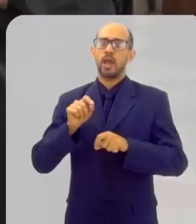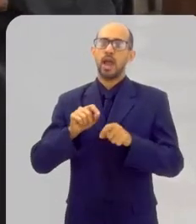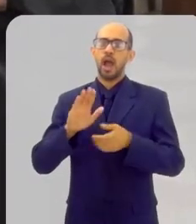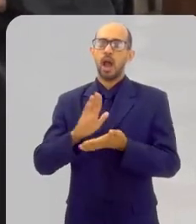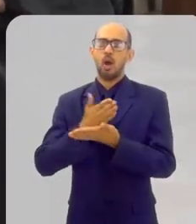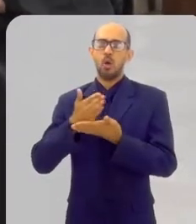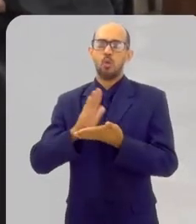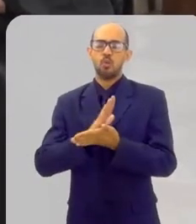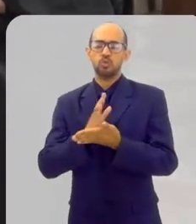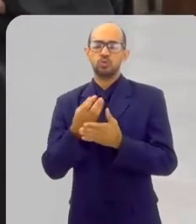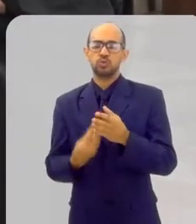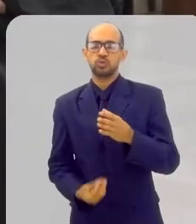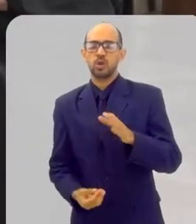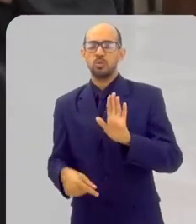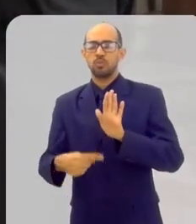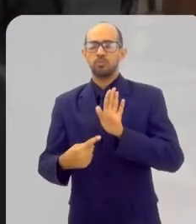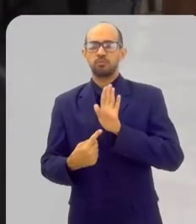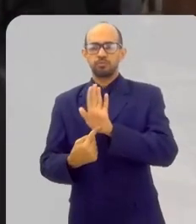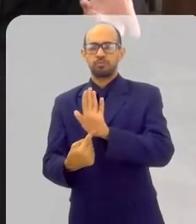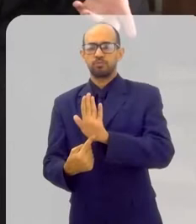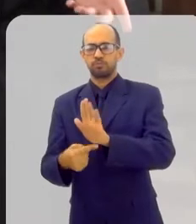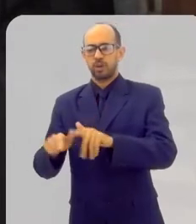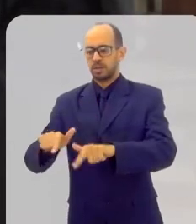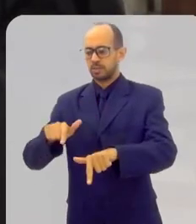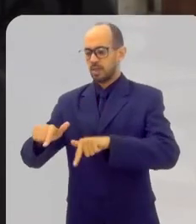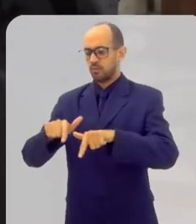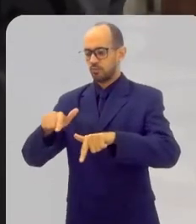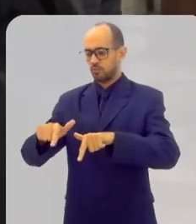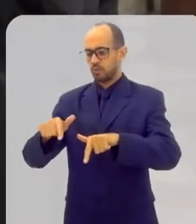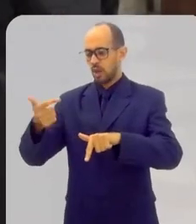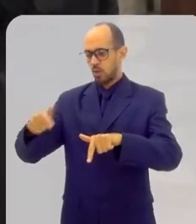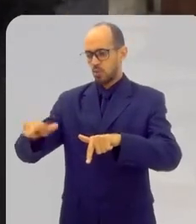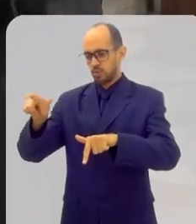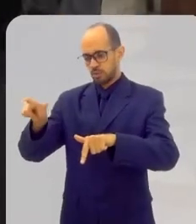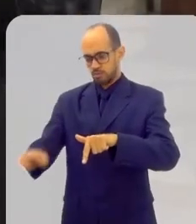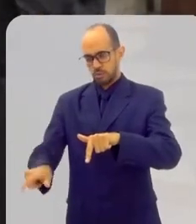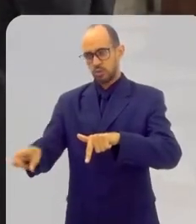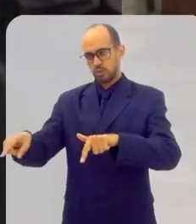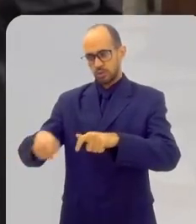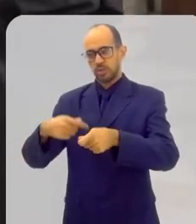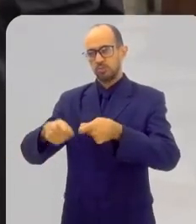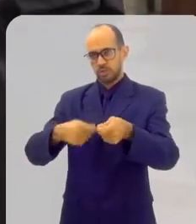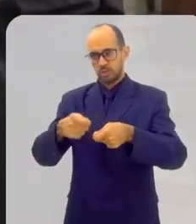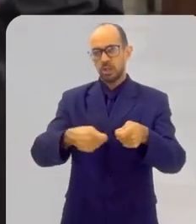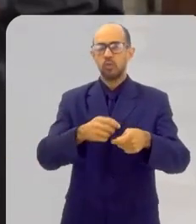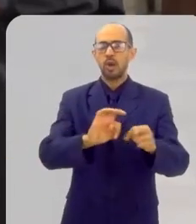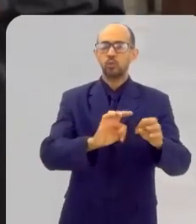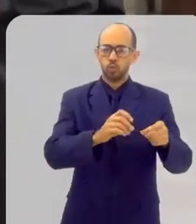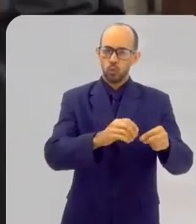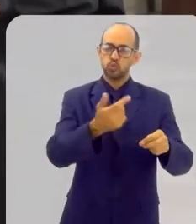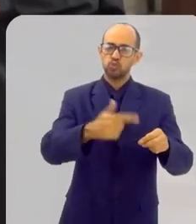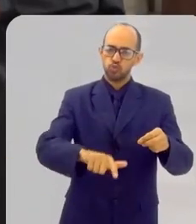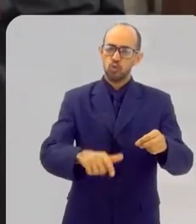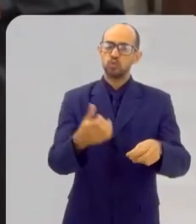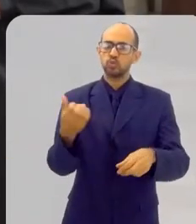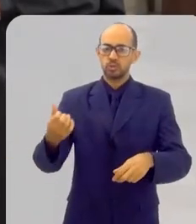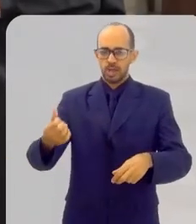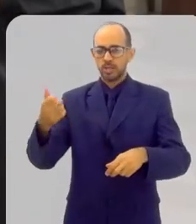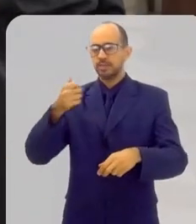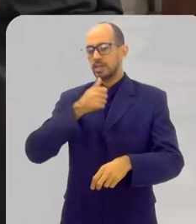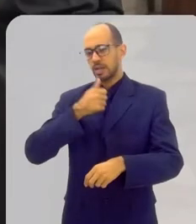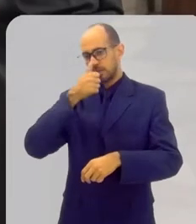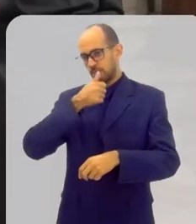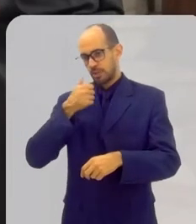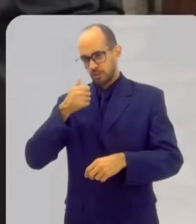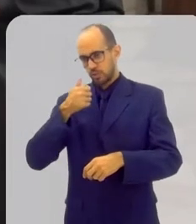constituídos na comunidade para servir aos outros, administrando os sacramentos. Então, são três